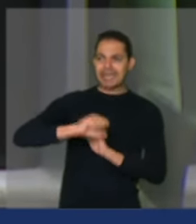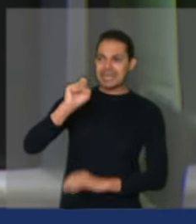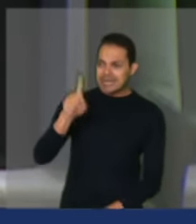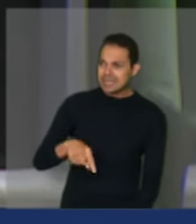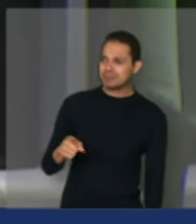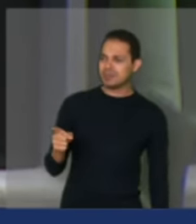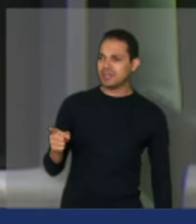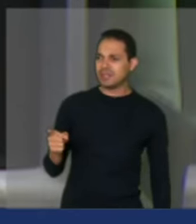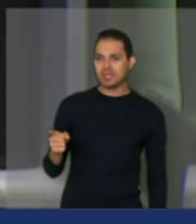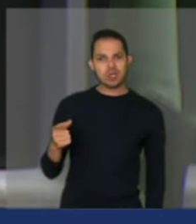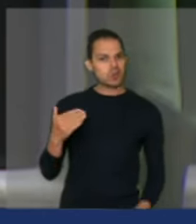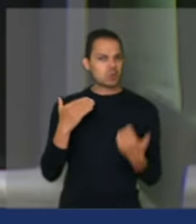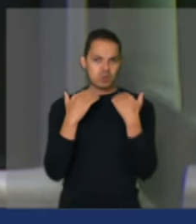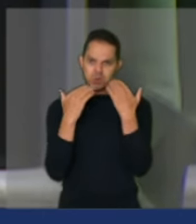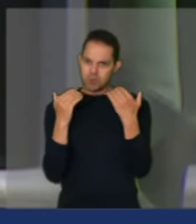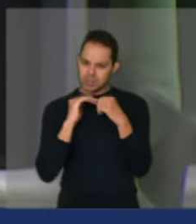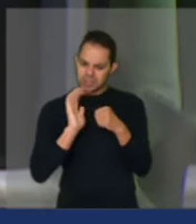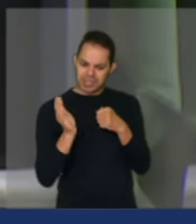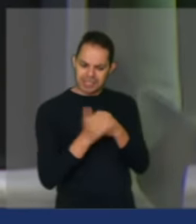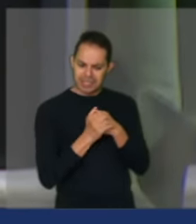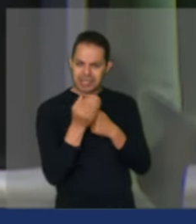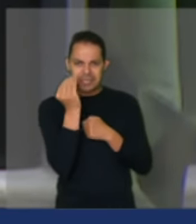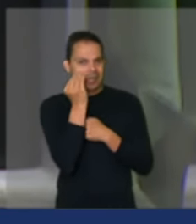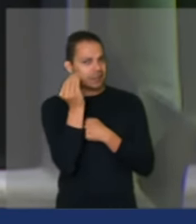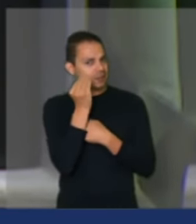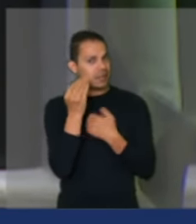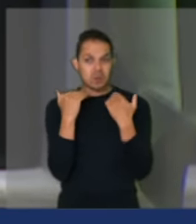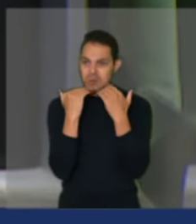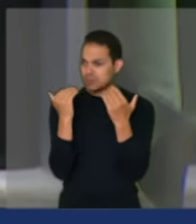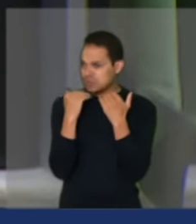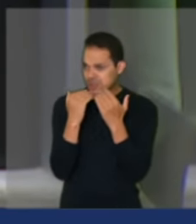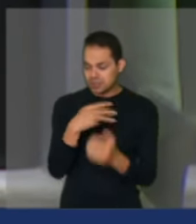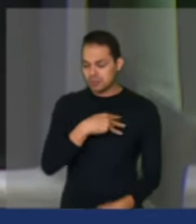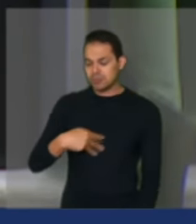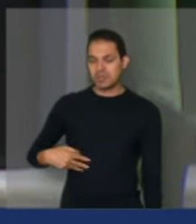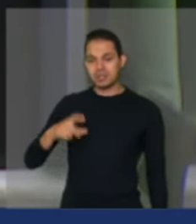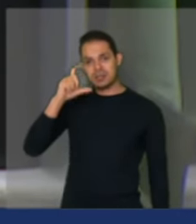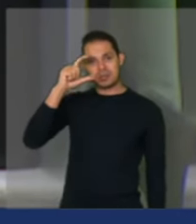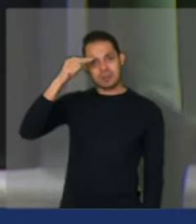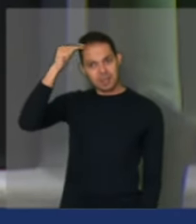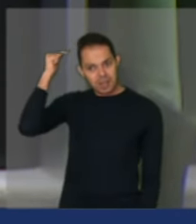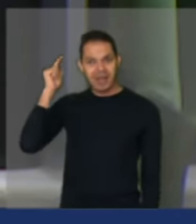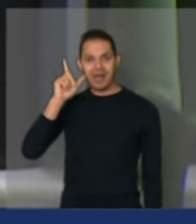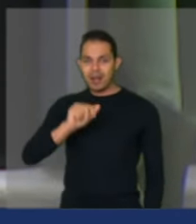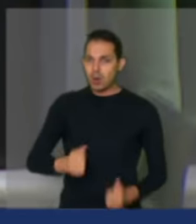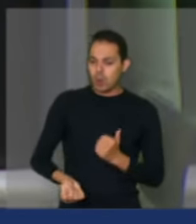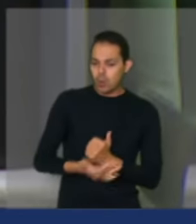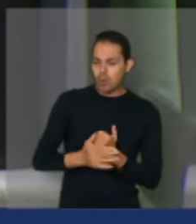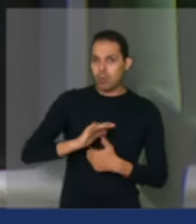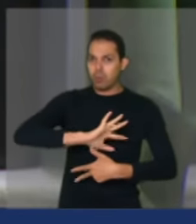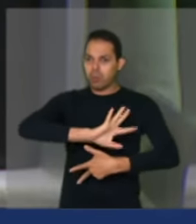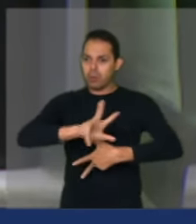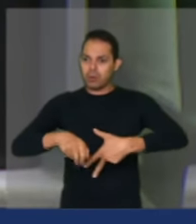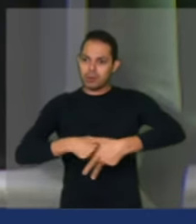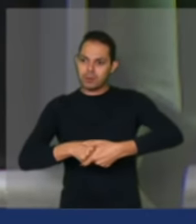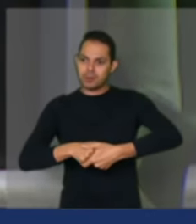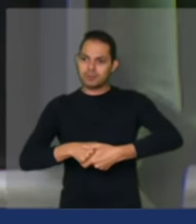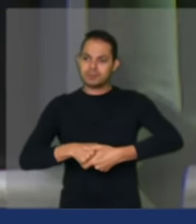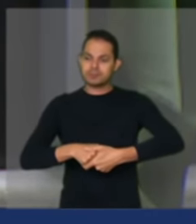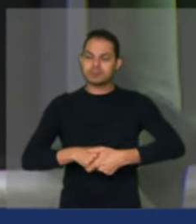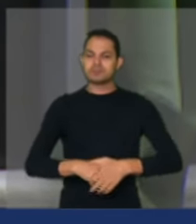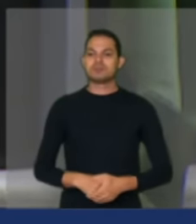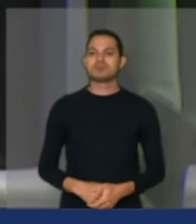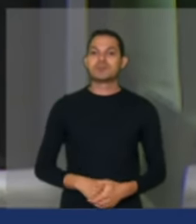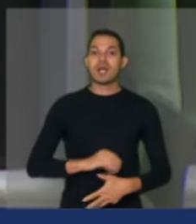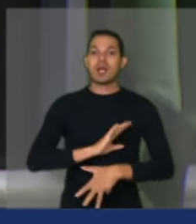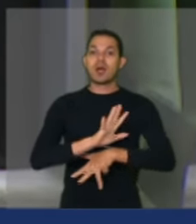Não adianta tentar esconder o que foi feito pelo ministro Paulo Guedes, isso tem nome, é corrupção. E essa corrupção vem